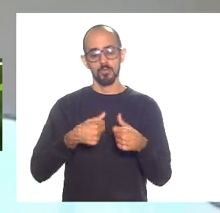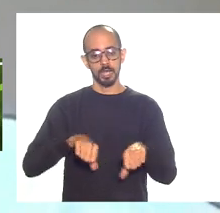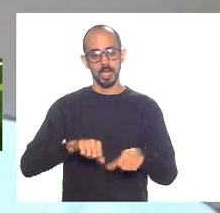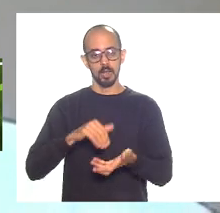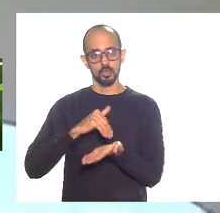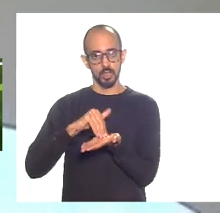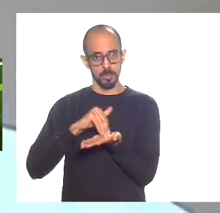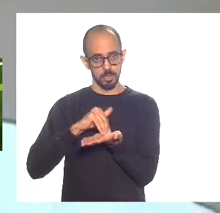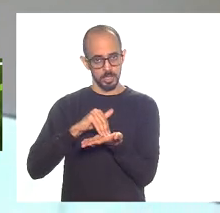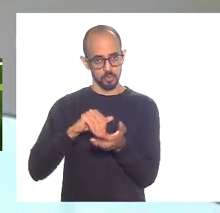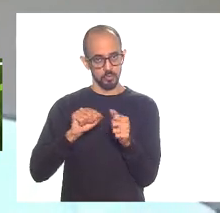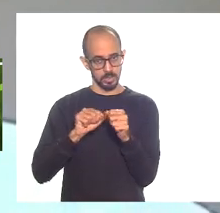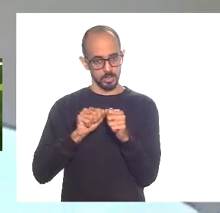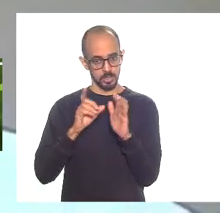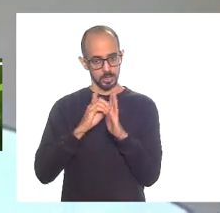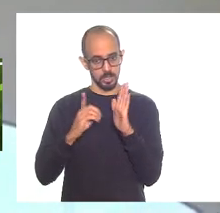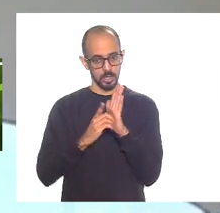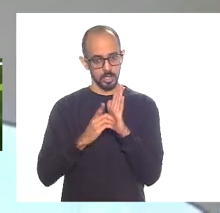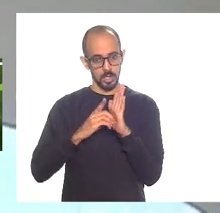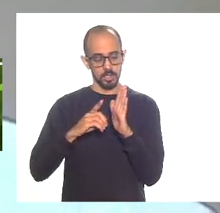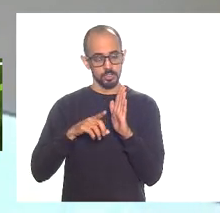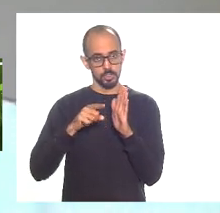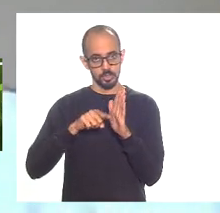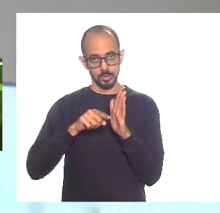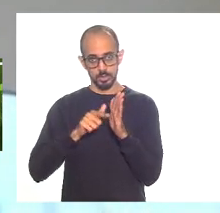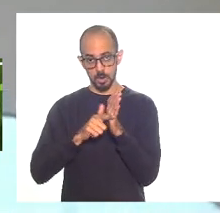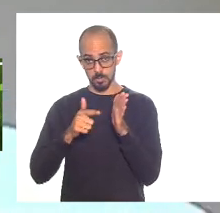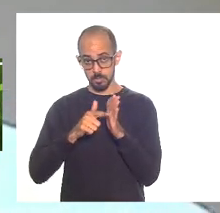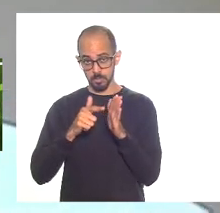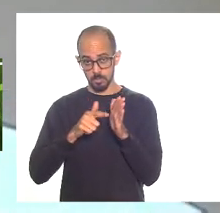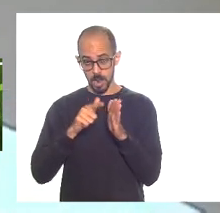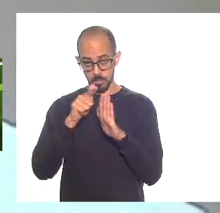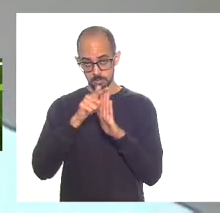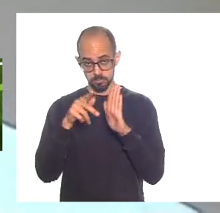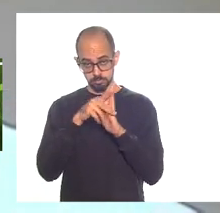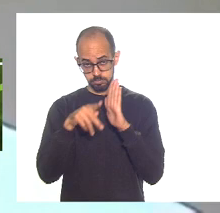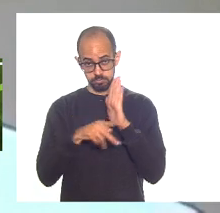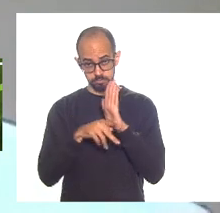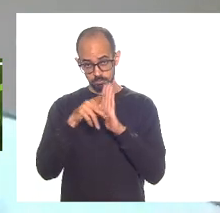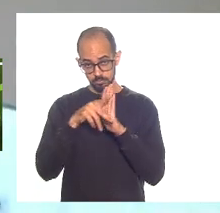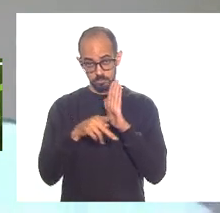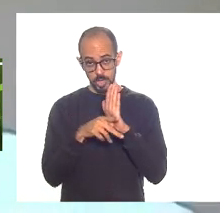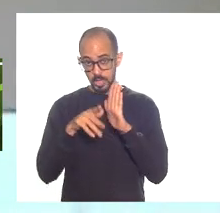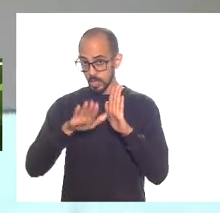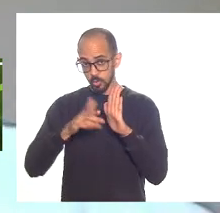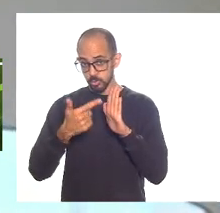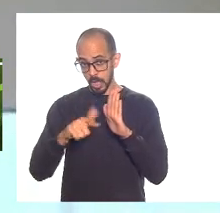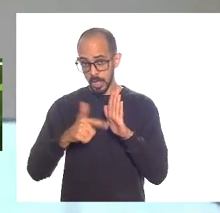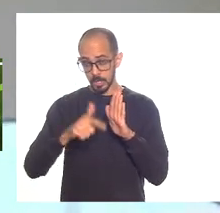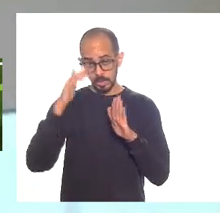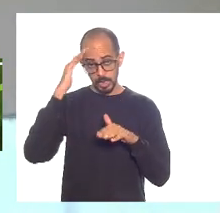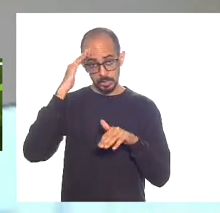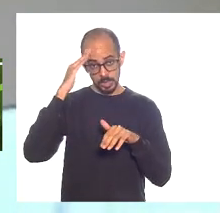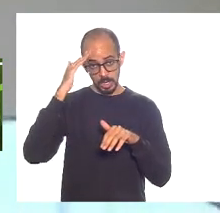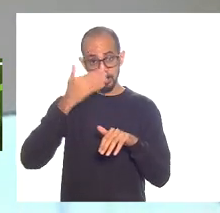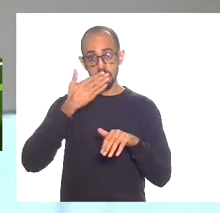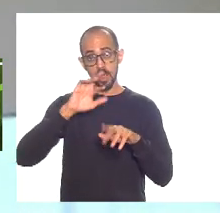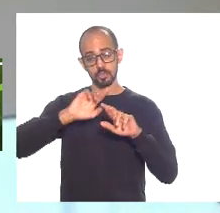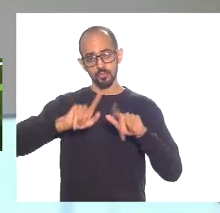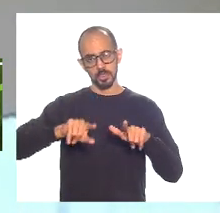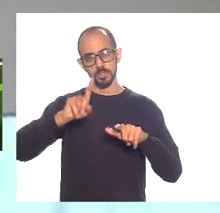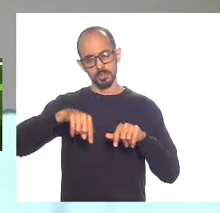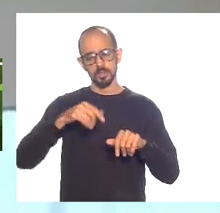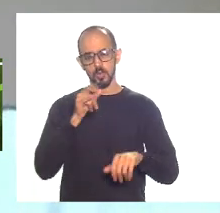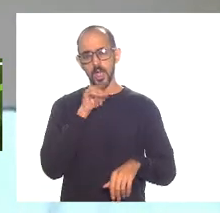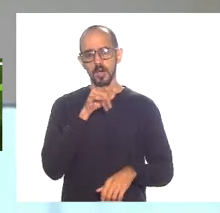fazendo decretos fazendo portarias fazendo análise sem entender o que está acontecendo no dia a dia faz muita diferença isso aliás é um bom exemplo do que